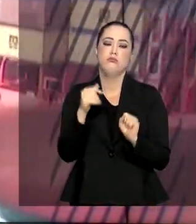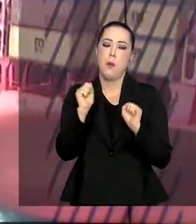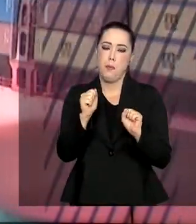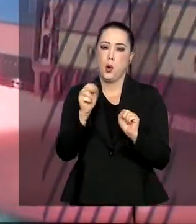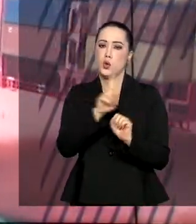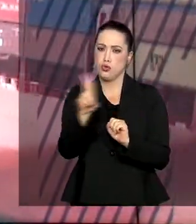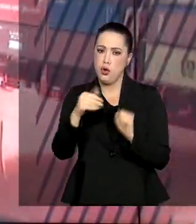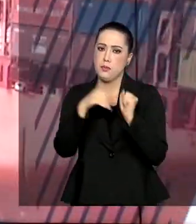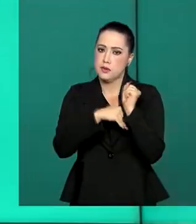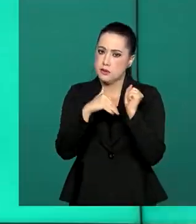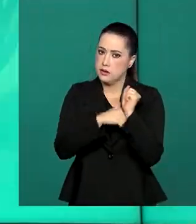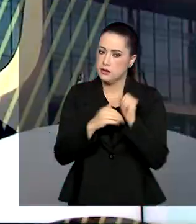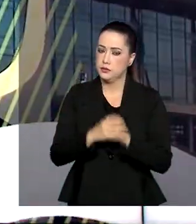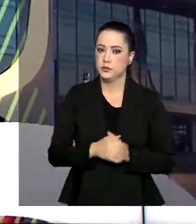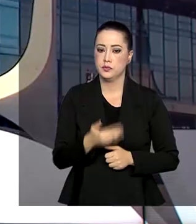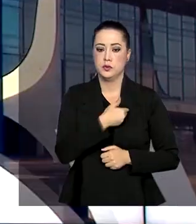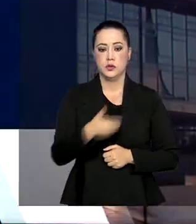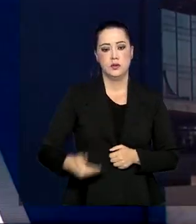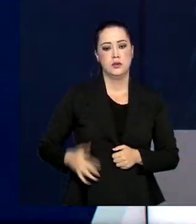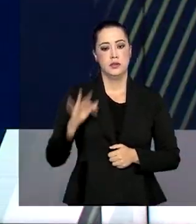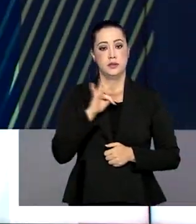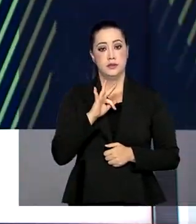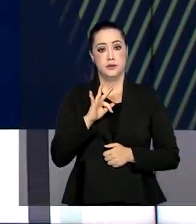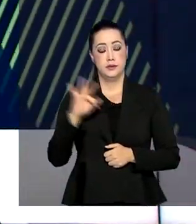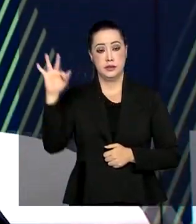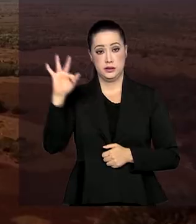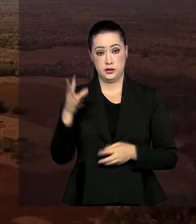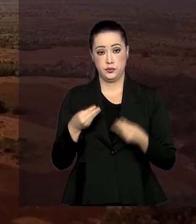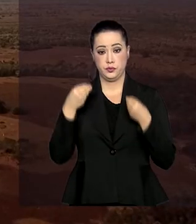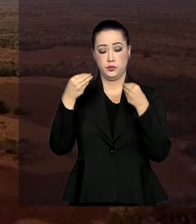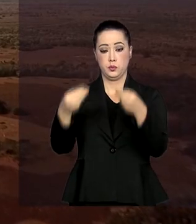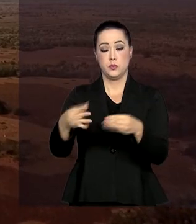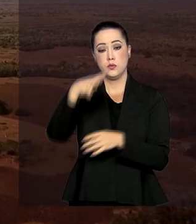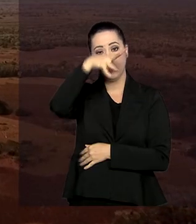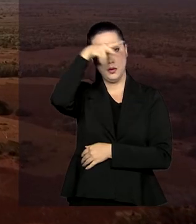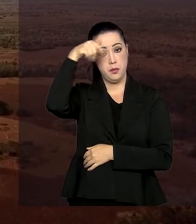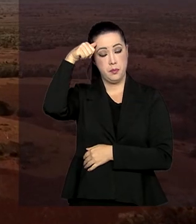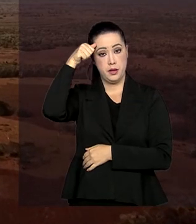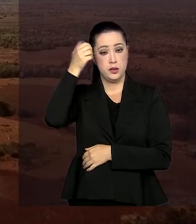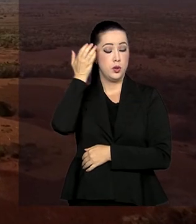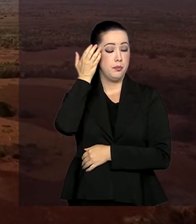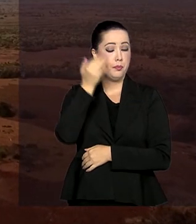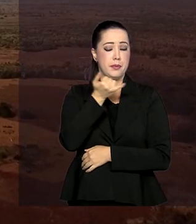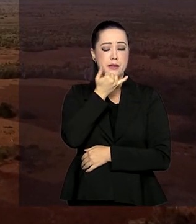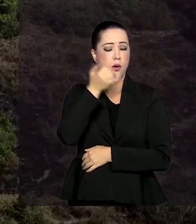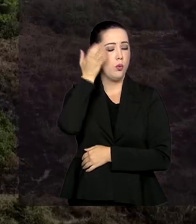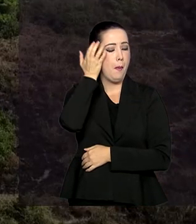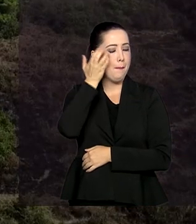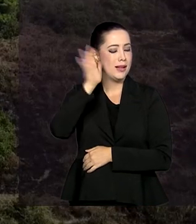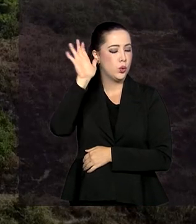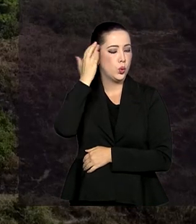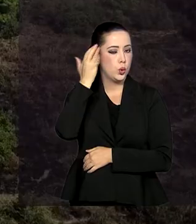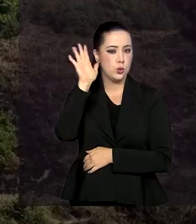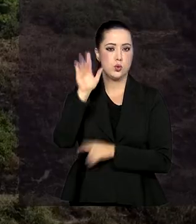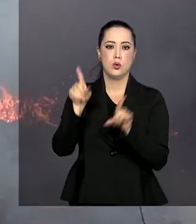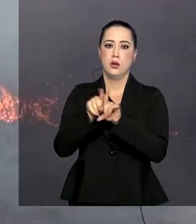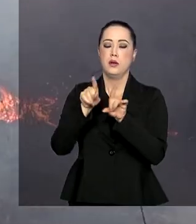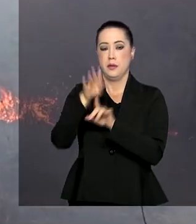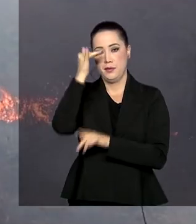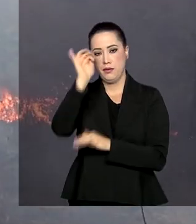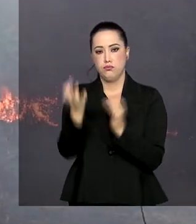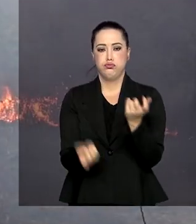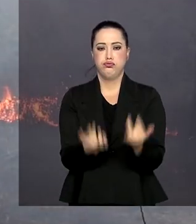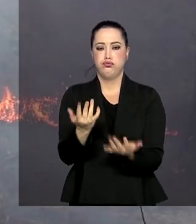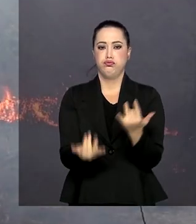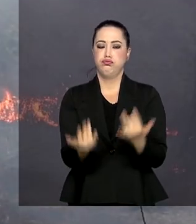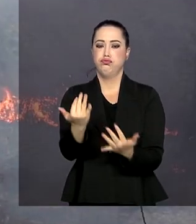governo federal enviou ajuda ao estado do Mato Grosso para combater as queimadas na região do Pantanal. De 1º de setembro até hoje, a